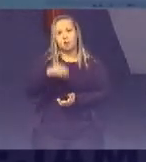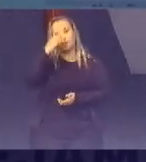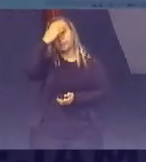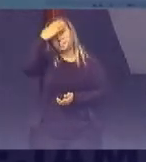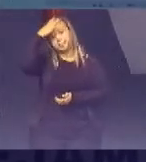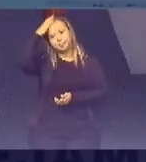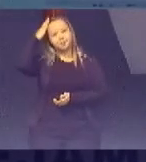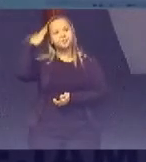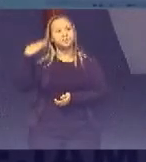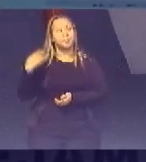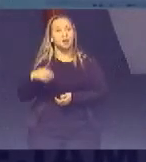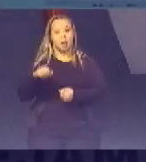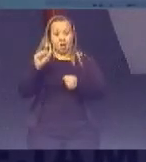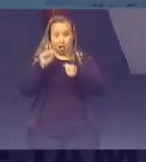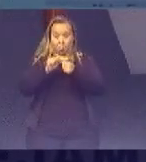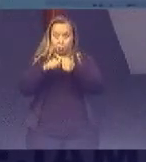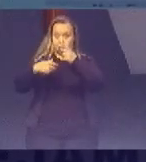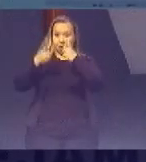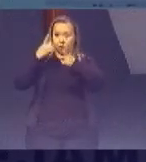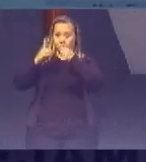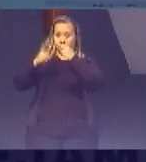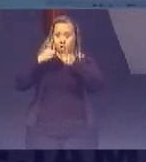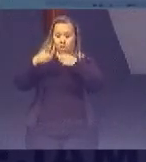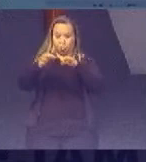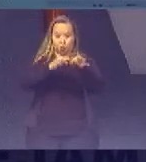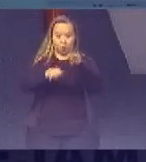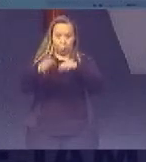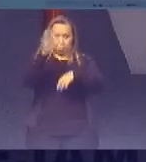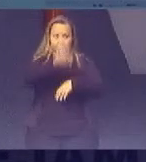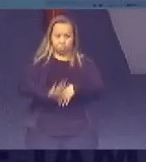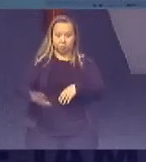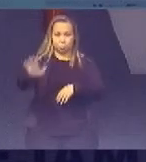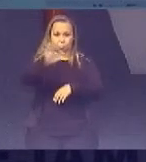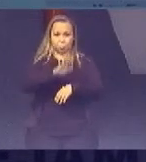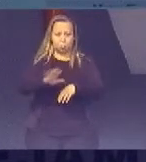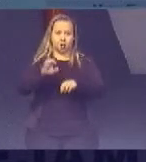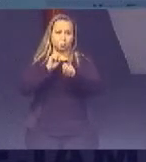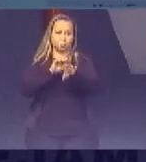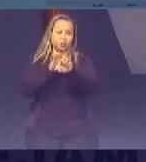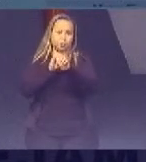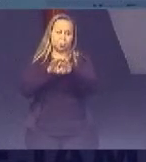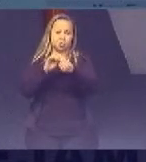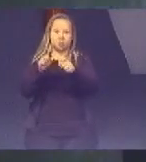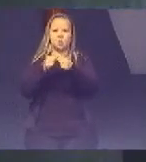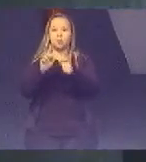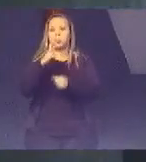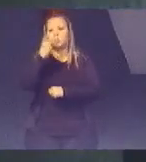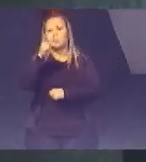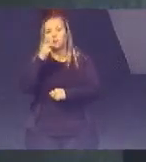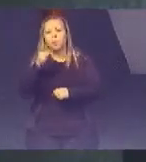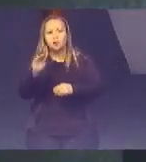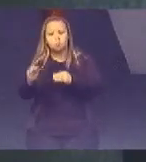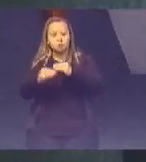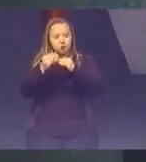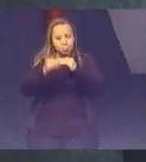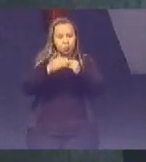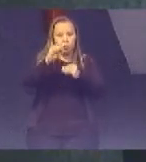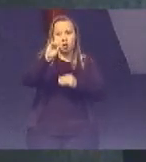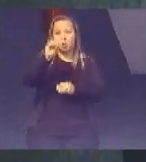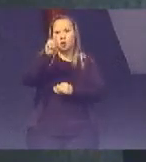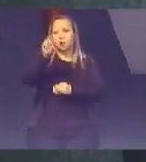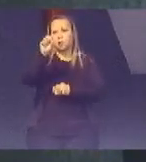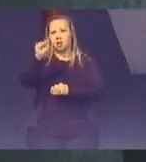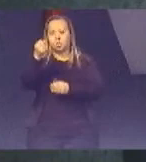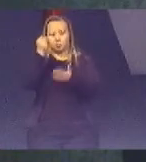Nós fizemos um diálogo Com o plano nacional De educação Então nós estamos Falando aqui Da incorporação Dos ODS Nos marcos